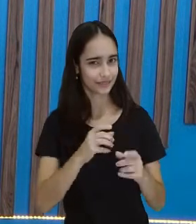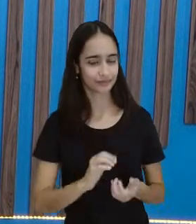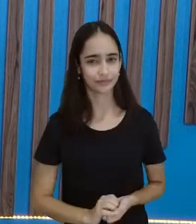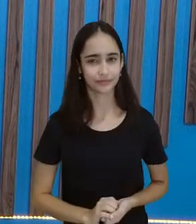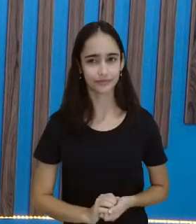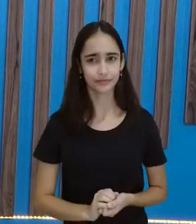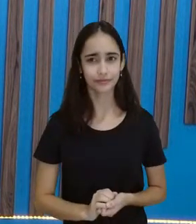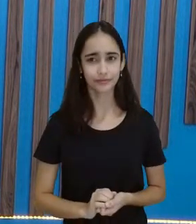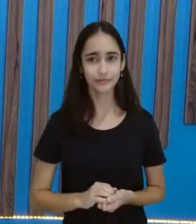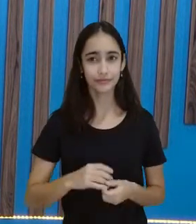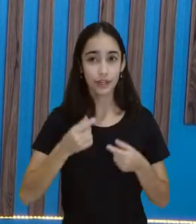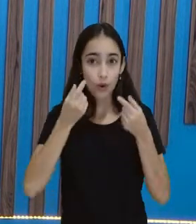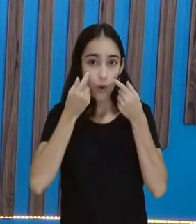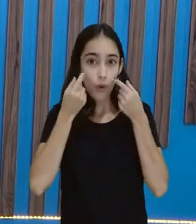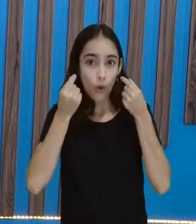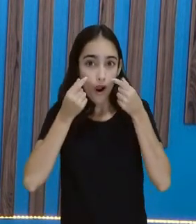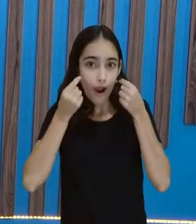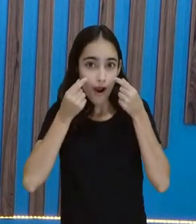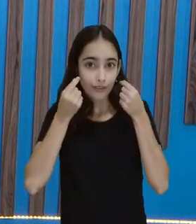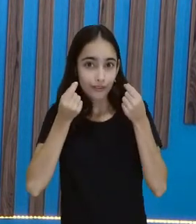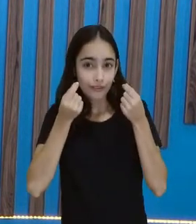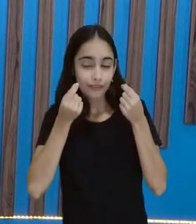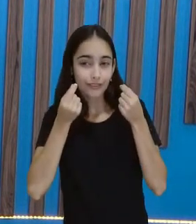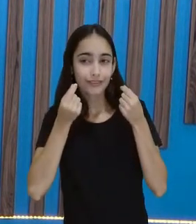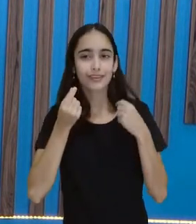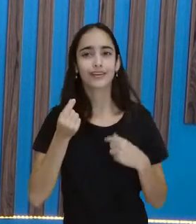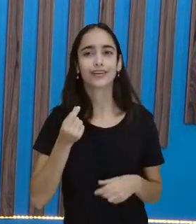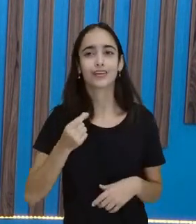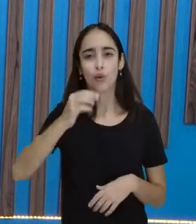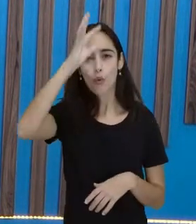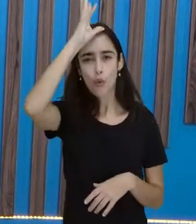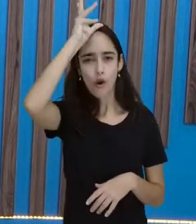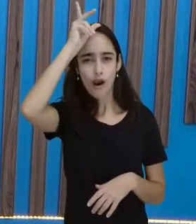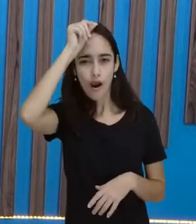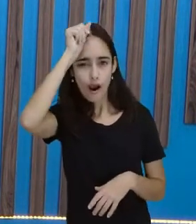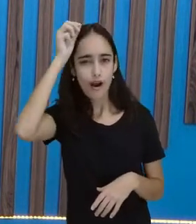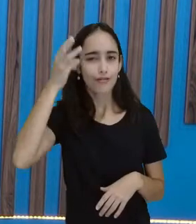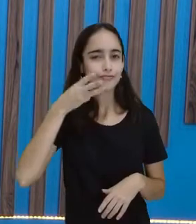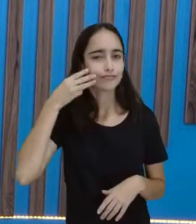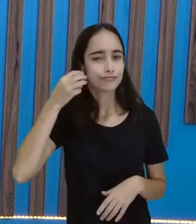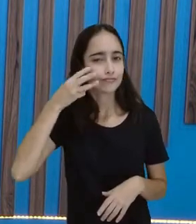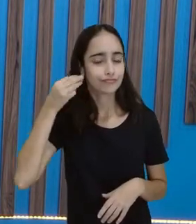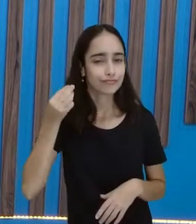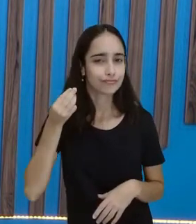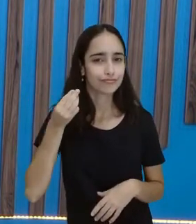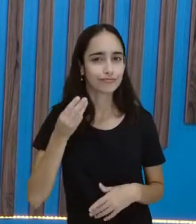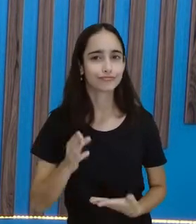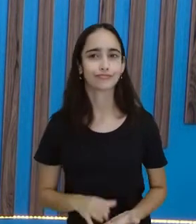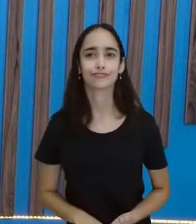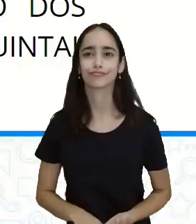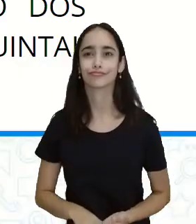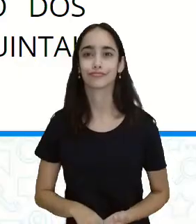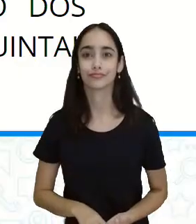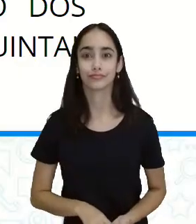ratinho, o galo e o gato. Vamos ouvir aí essa fábula. Vou contar pra vocês.